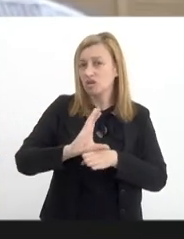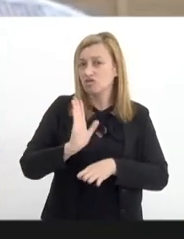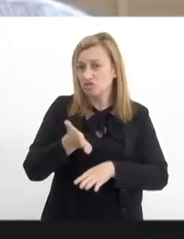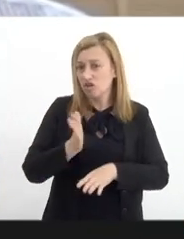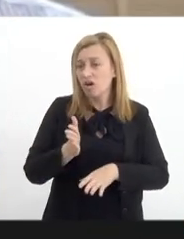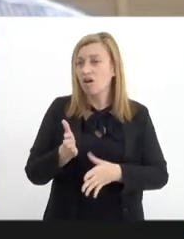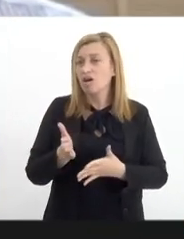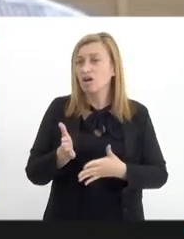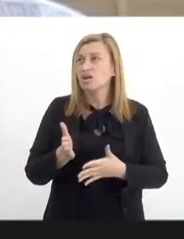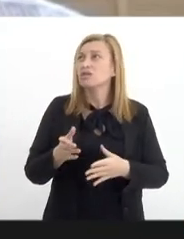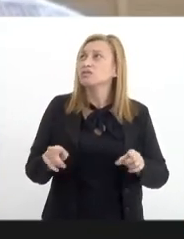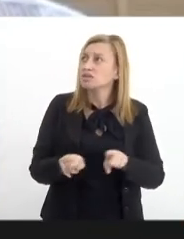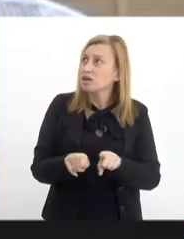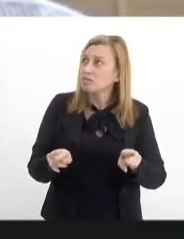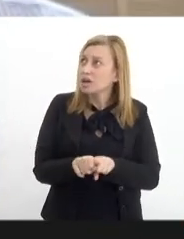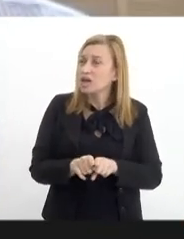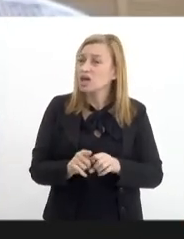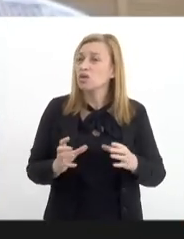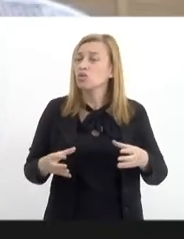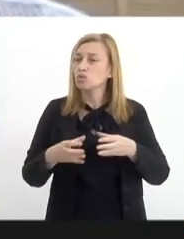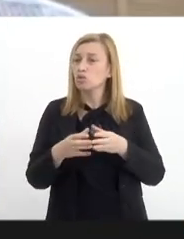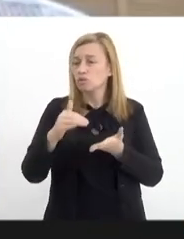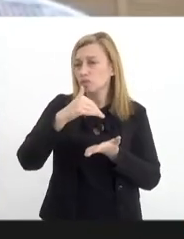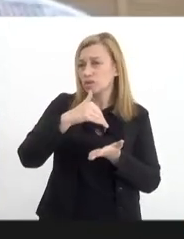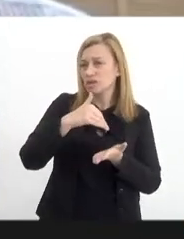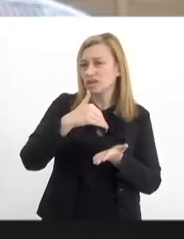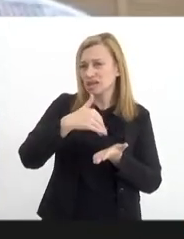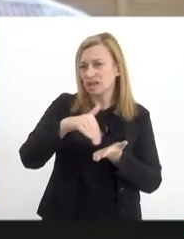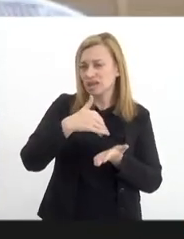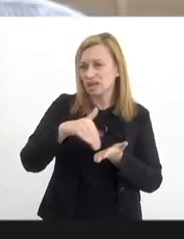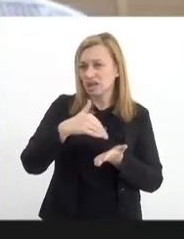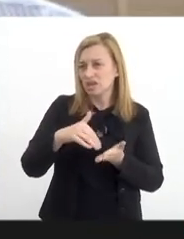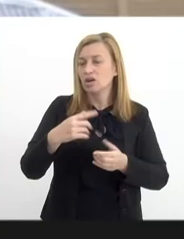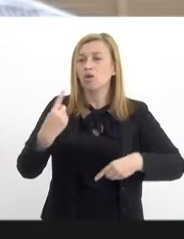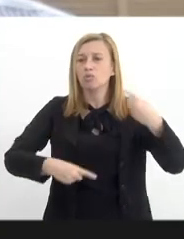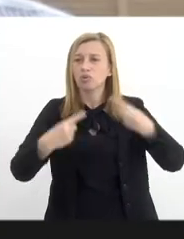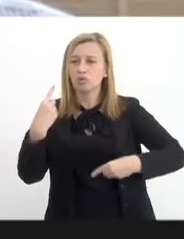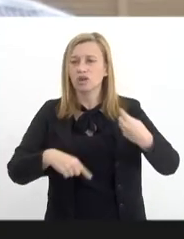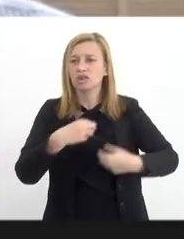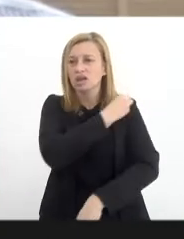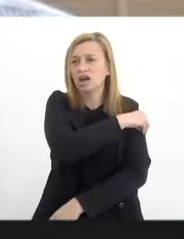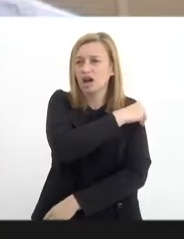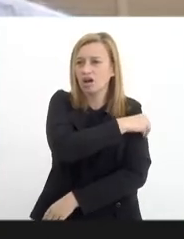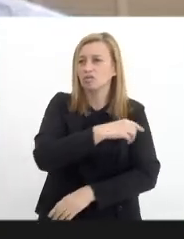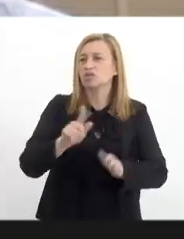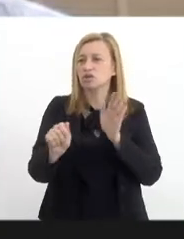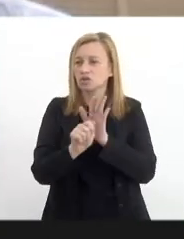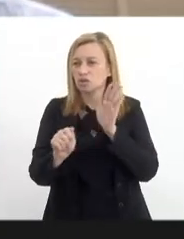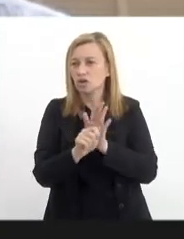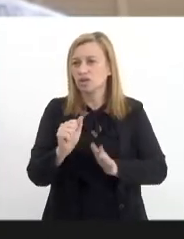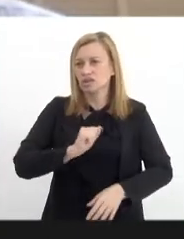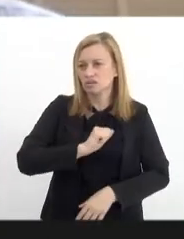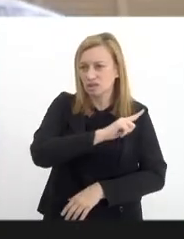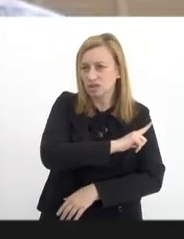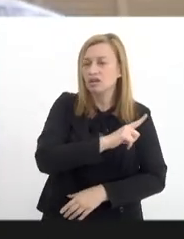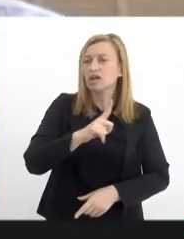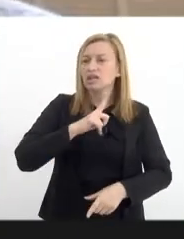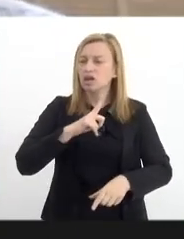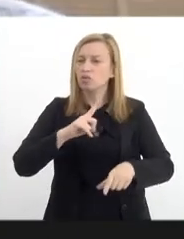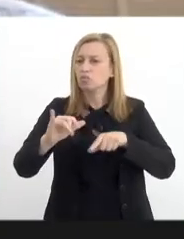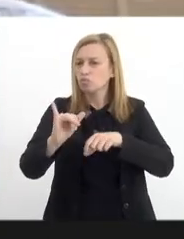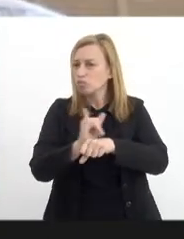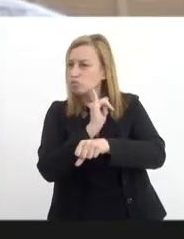hoje também componho o quadro da Secretaria de Política sobre Álcool e Drogas de Gonçalo, então eu tenho hoje uma articulação